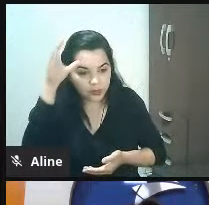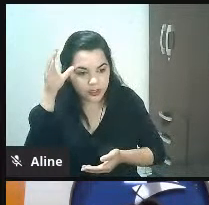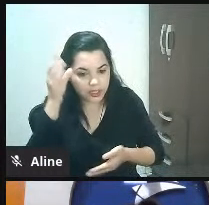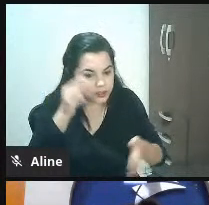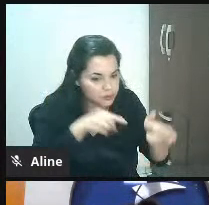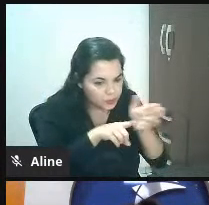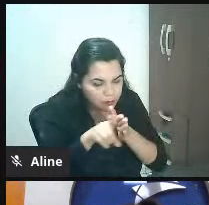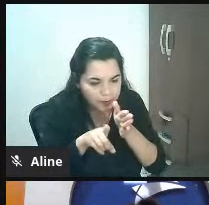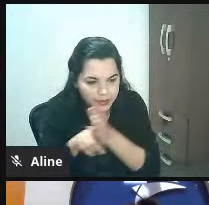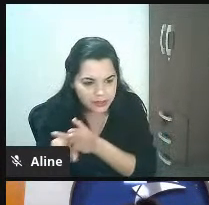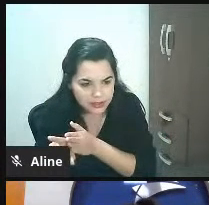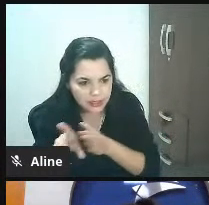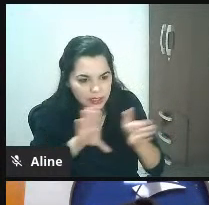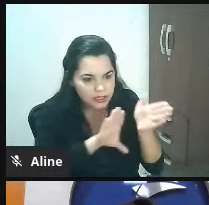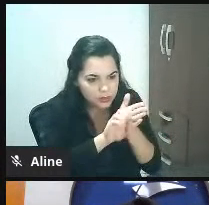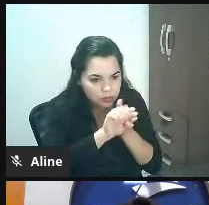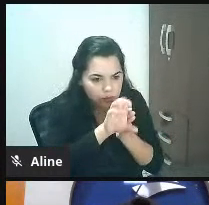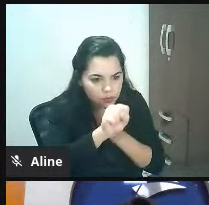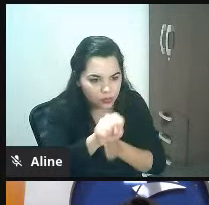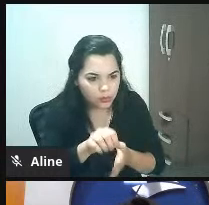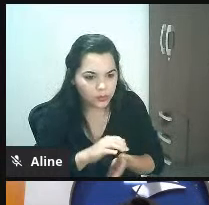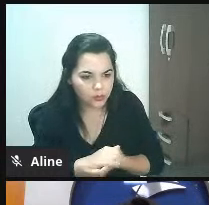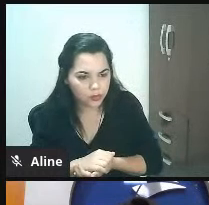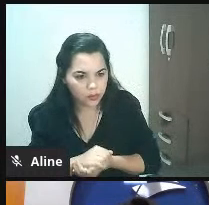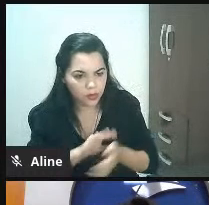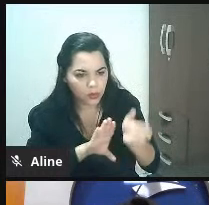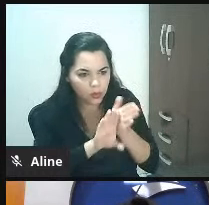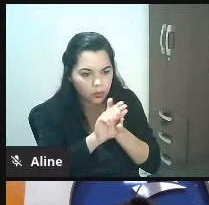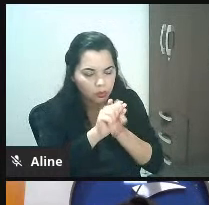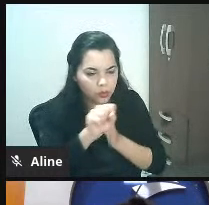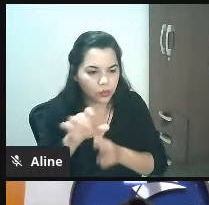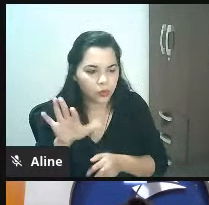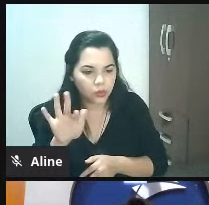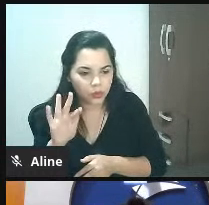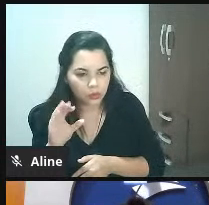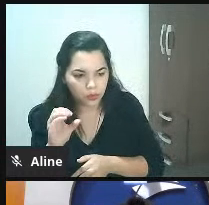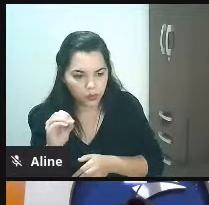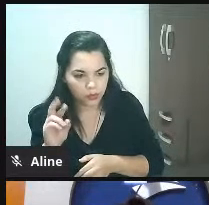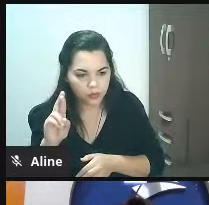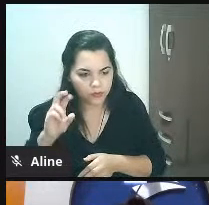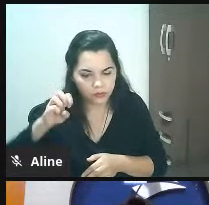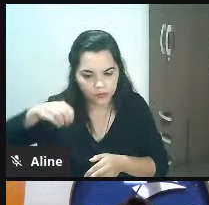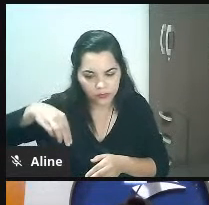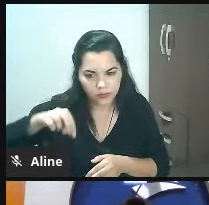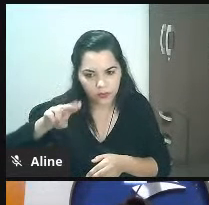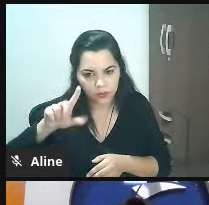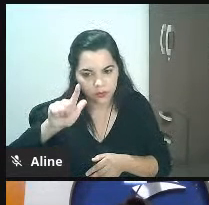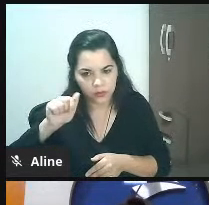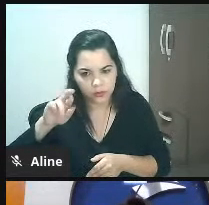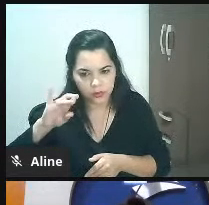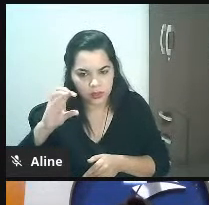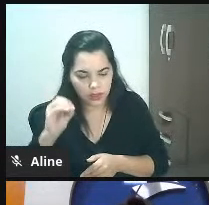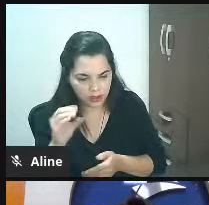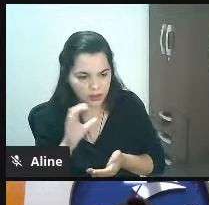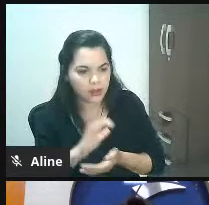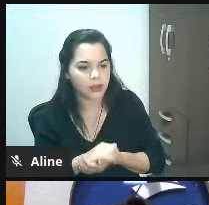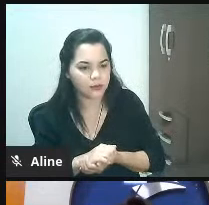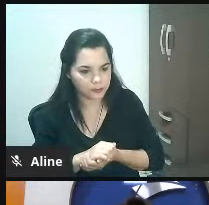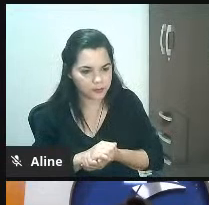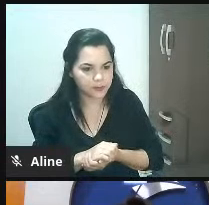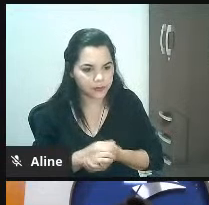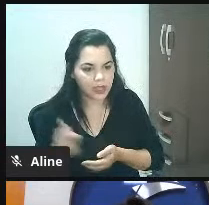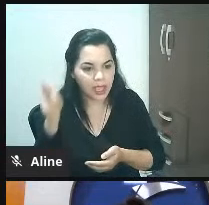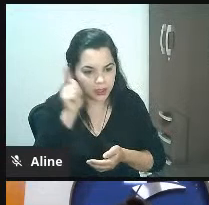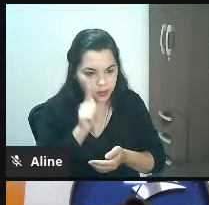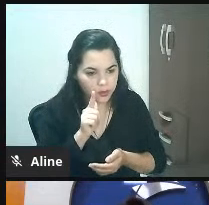existe um o Google tem uma ferramenta chamada Google Formulário lá dentro do Google Formulário Google Docs que tem a aba